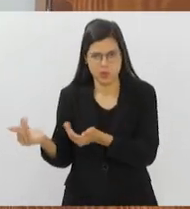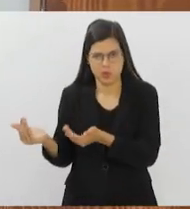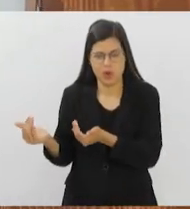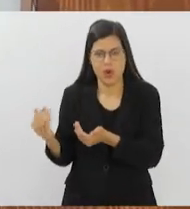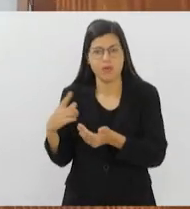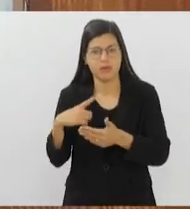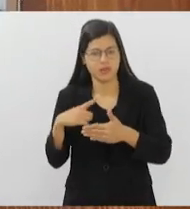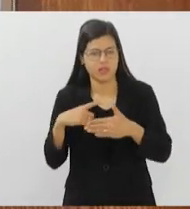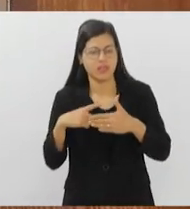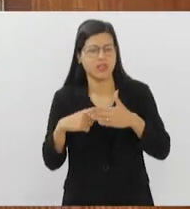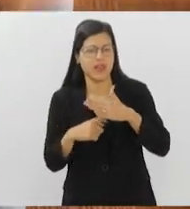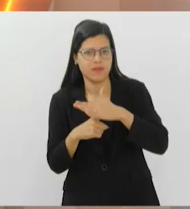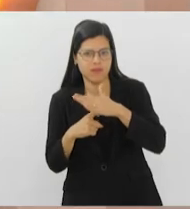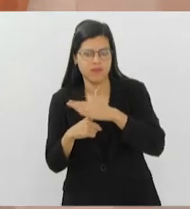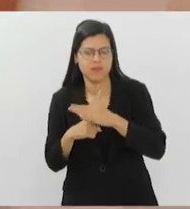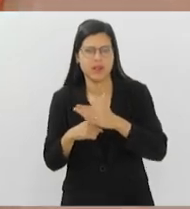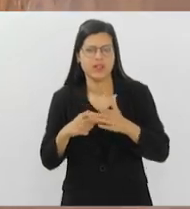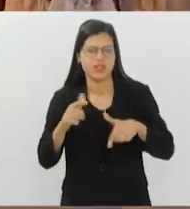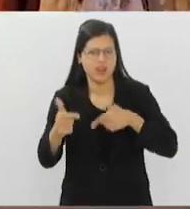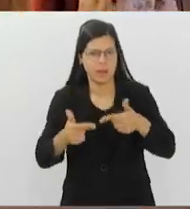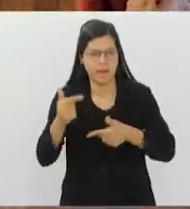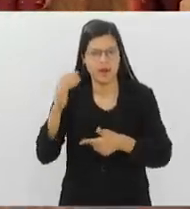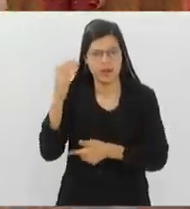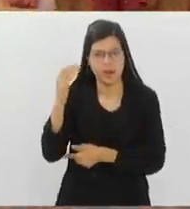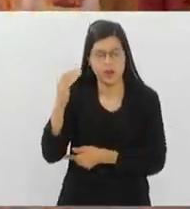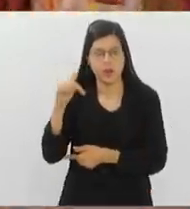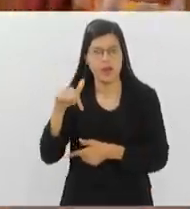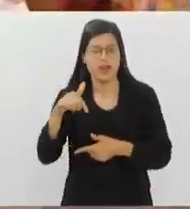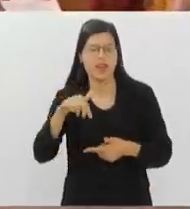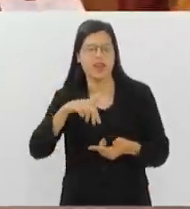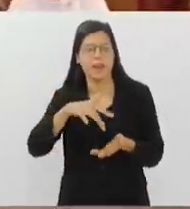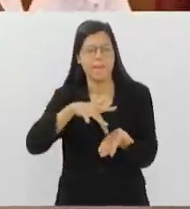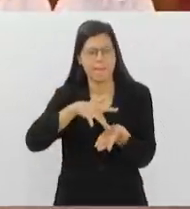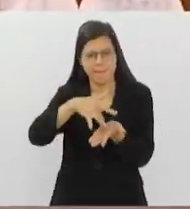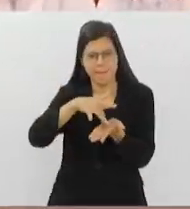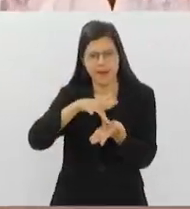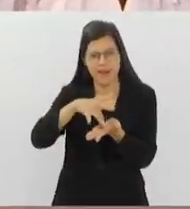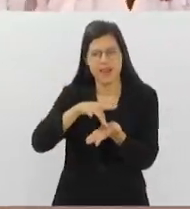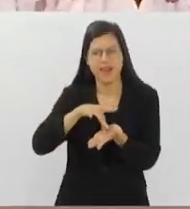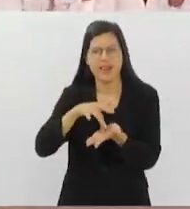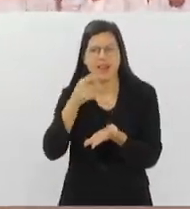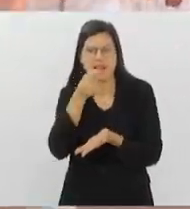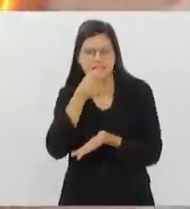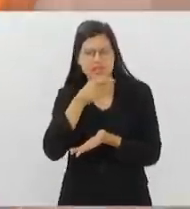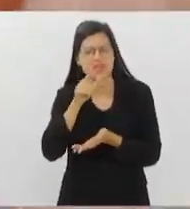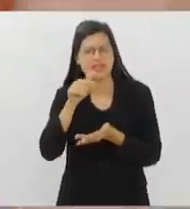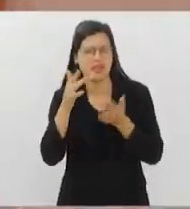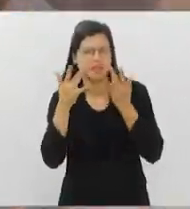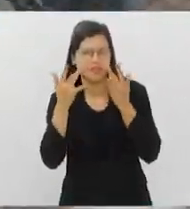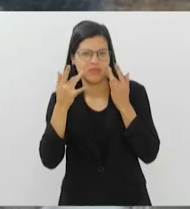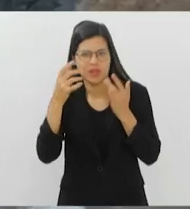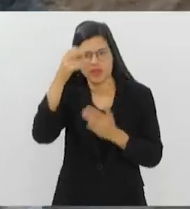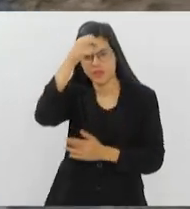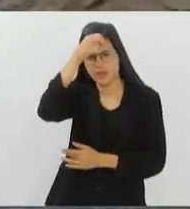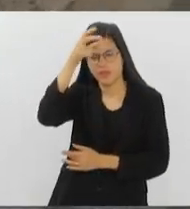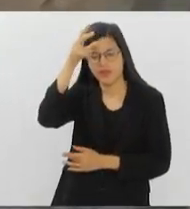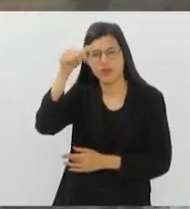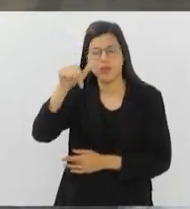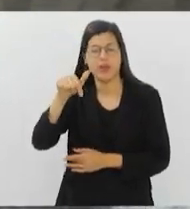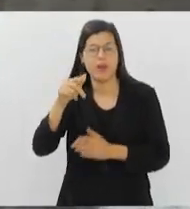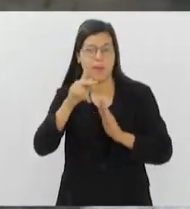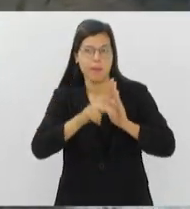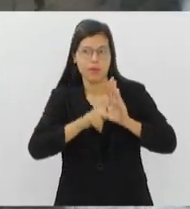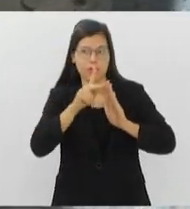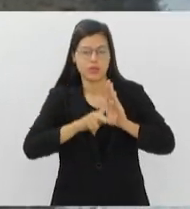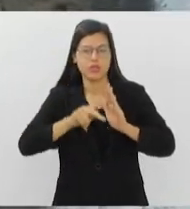feirão de empregos em Niterói. Balé cômico é atração no teatro municipal. Projeto Negro